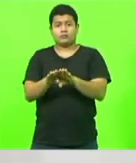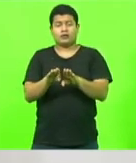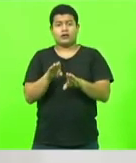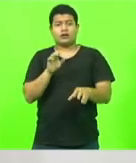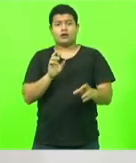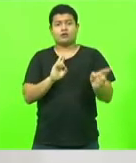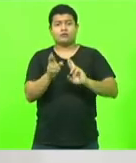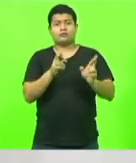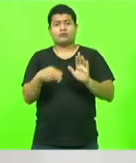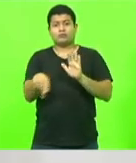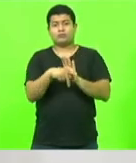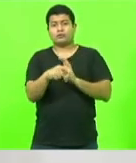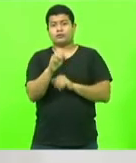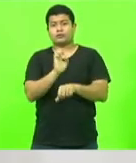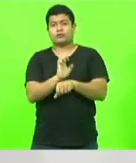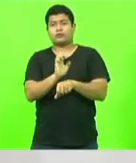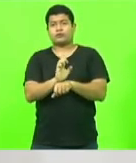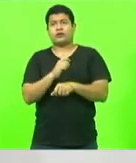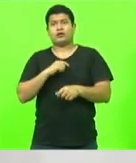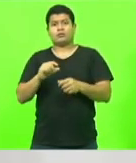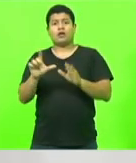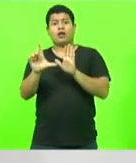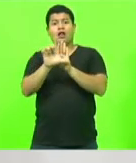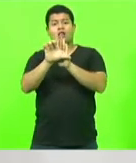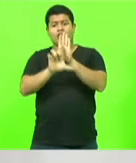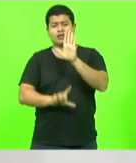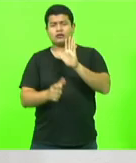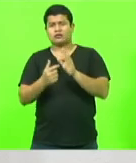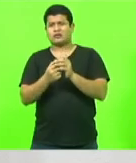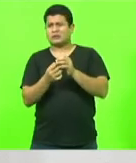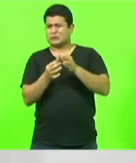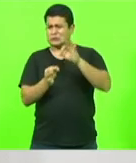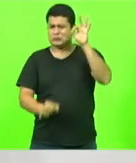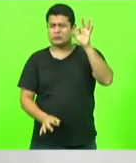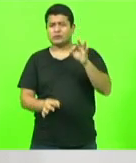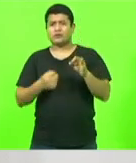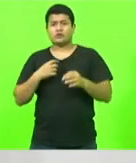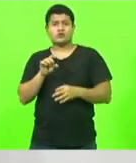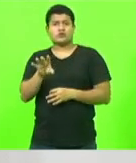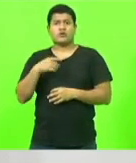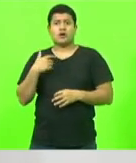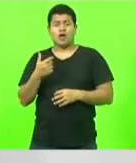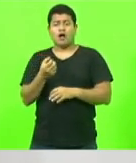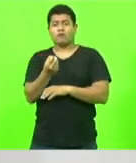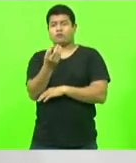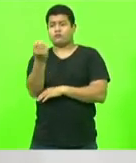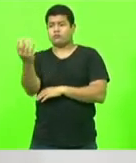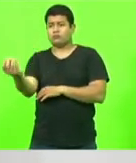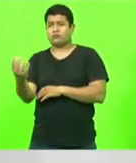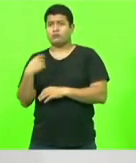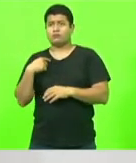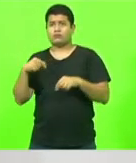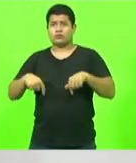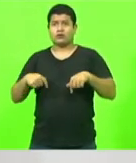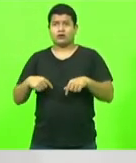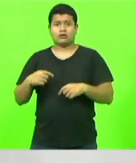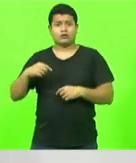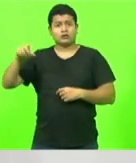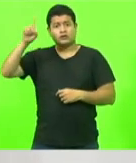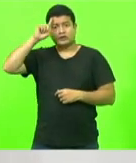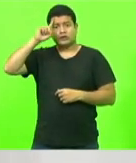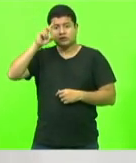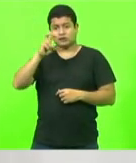listei aqui, tem uma lista enorme só dos lugares que eu passei nesses poucos dias que estou nesta casa, completando aqui 50 dias.